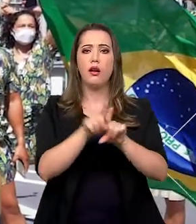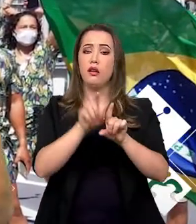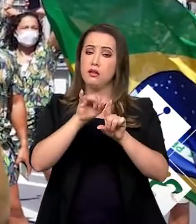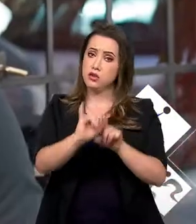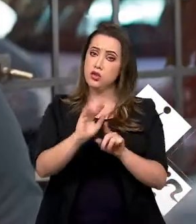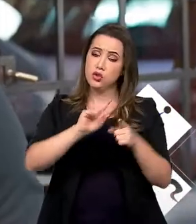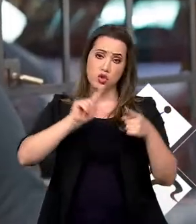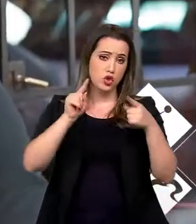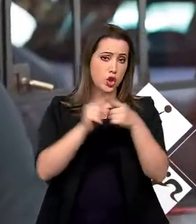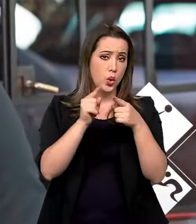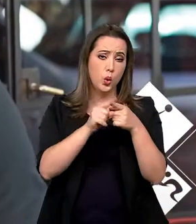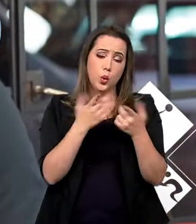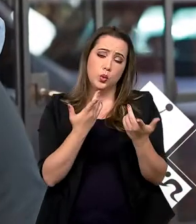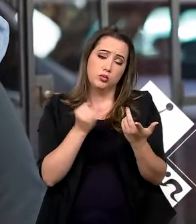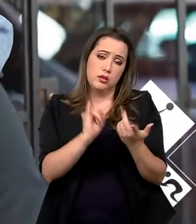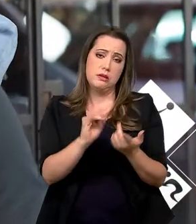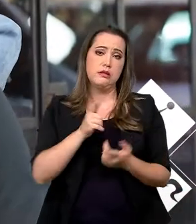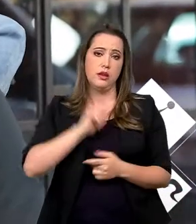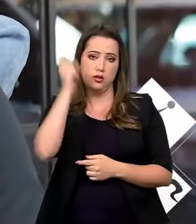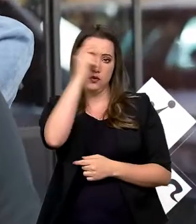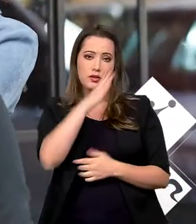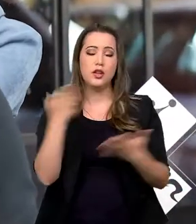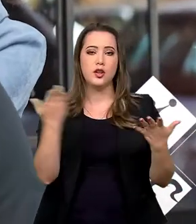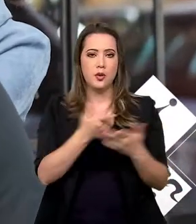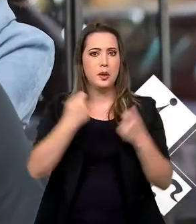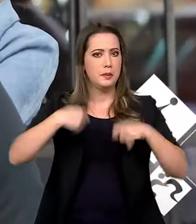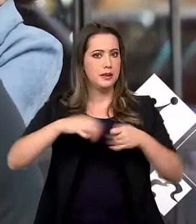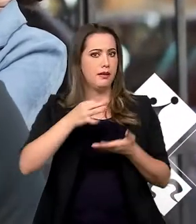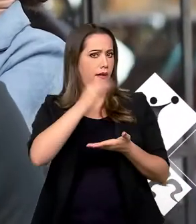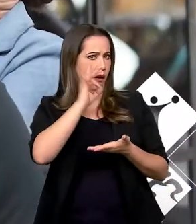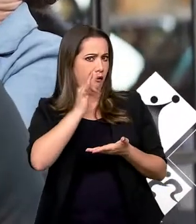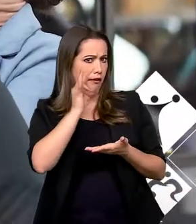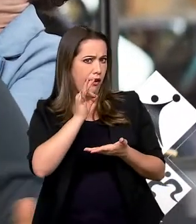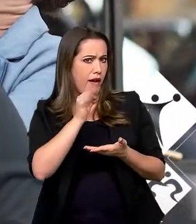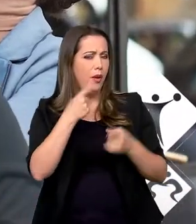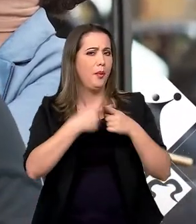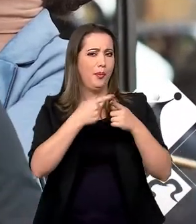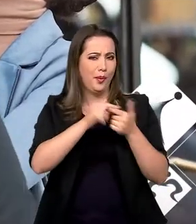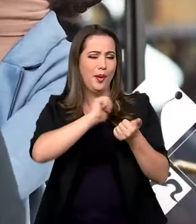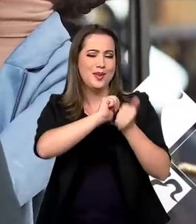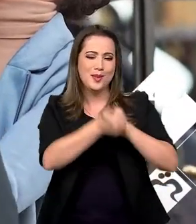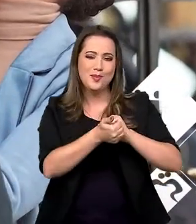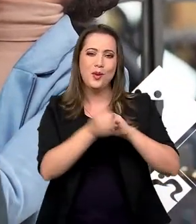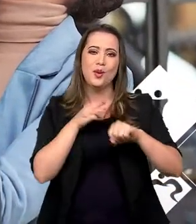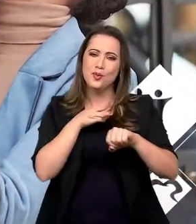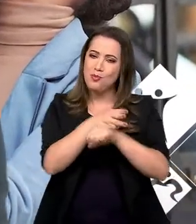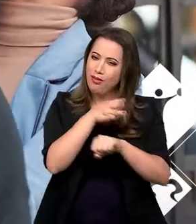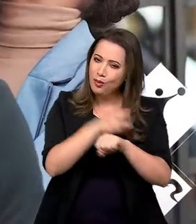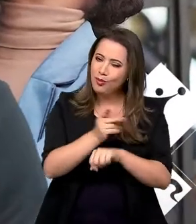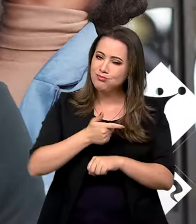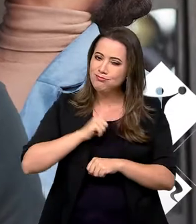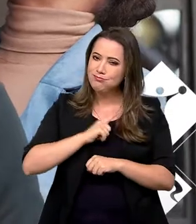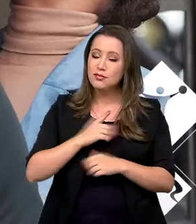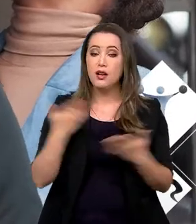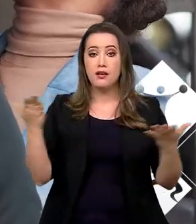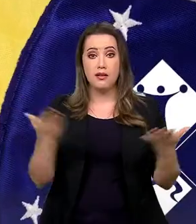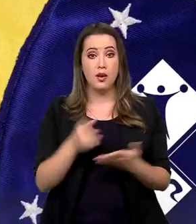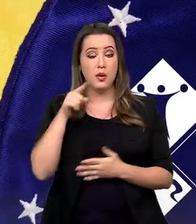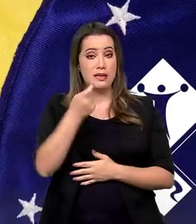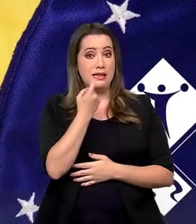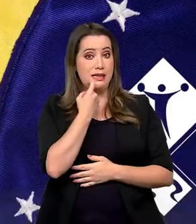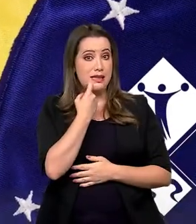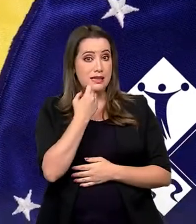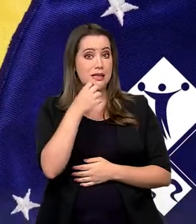dificuldades. Pois é, a partir de agora é bom preparar o estoque de café, viu? Vai ter muito esporte nas próximas madrugadas.